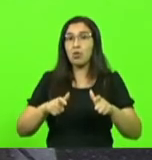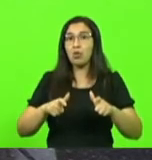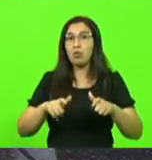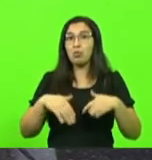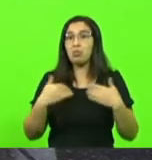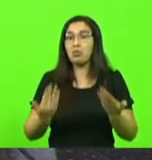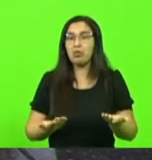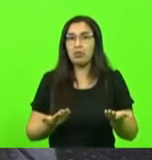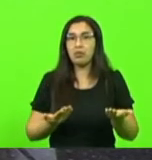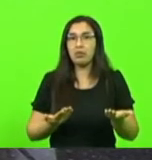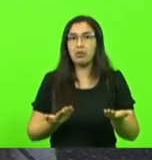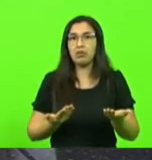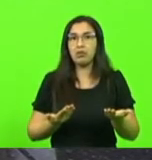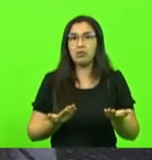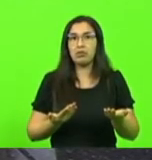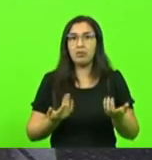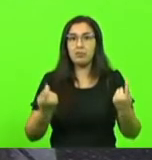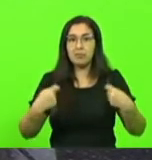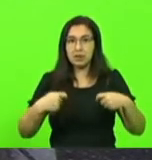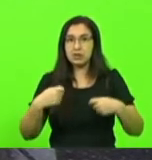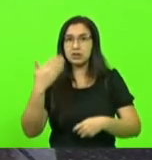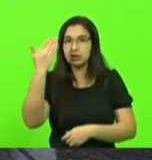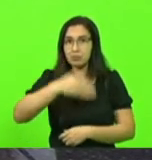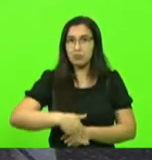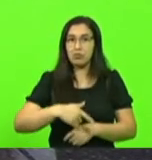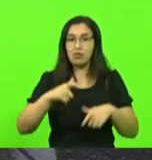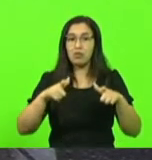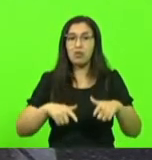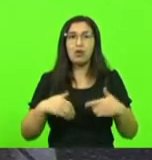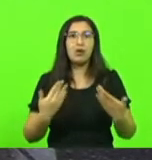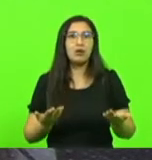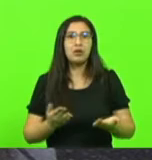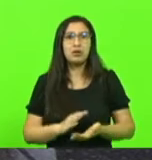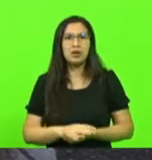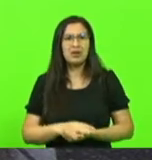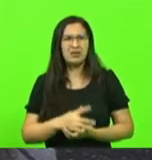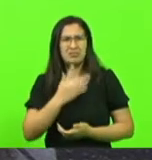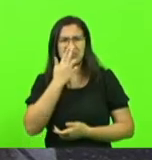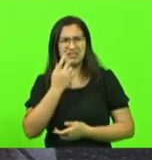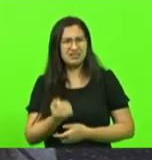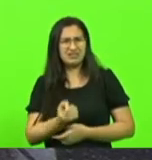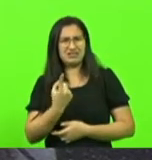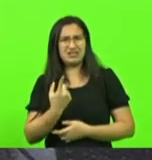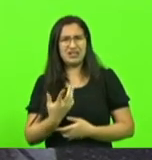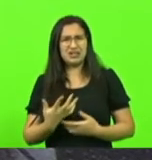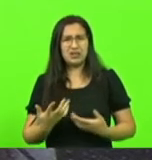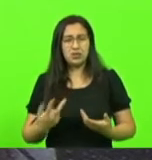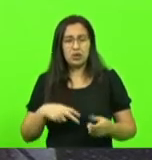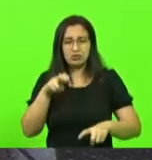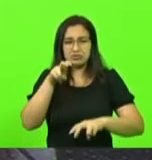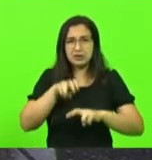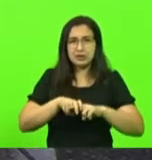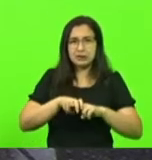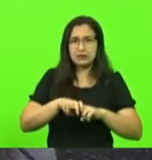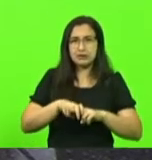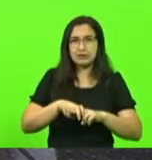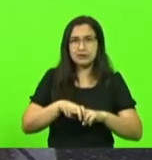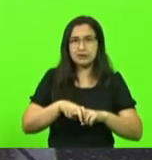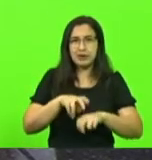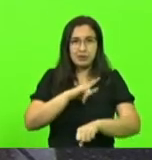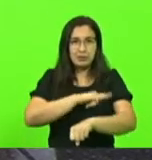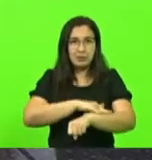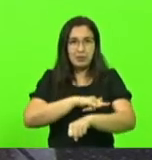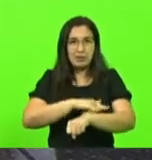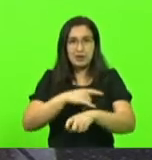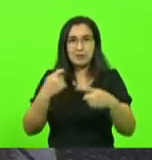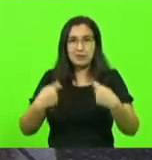A localização dela, ela tem que provar. Tu imagina que desconfortável, tu está sentado no vaso do banheiro, tem que bater uma